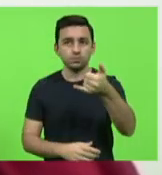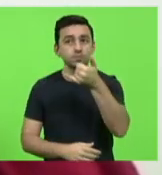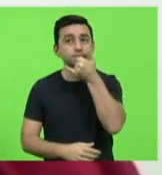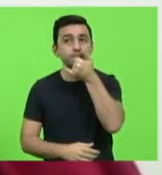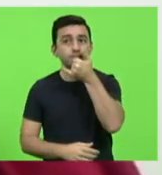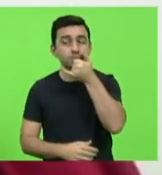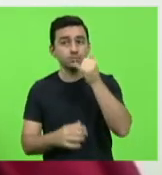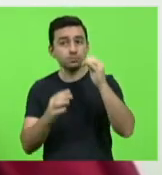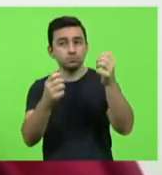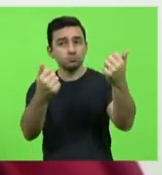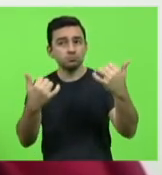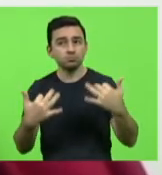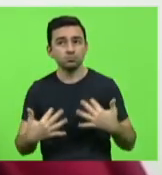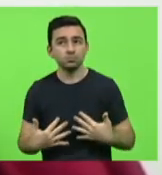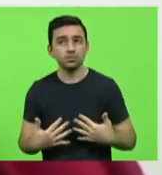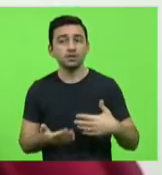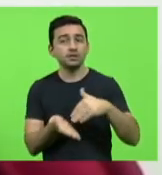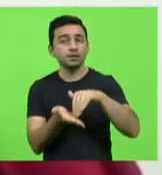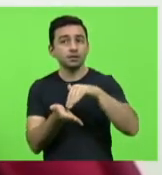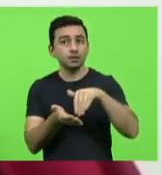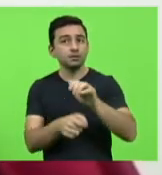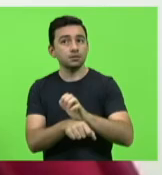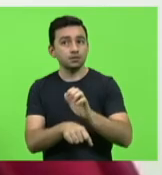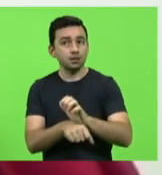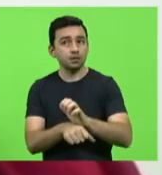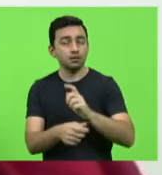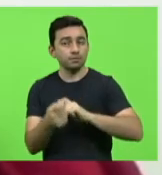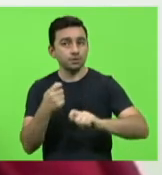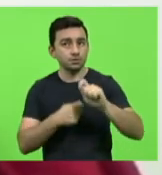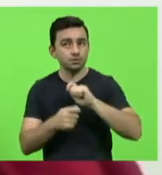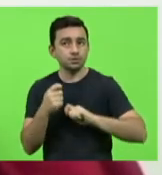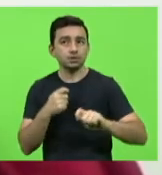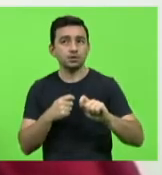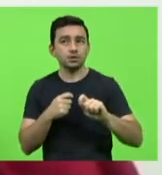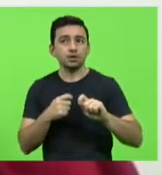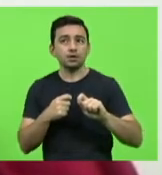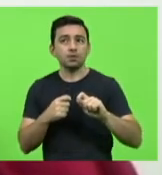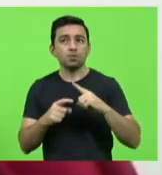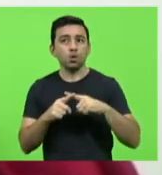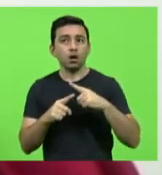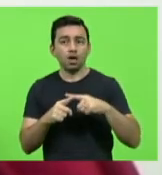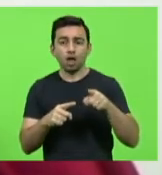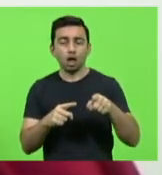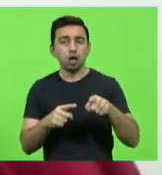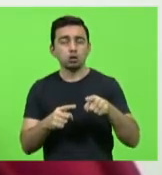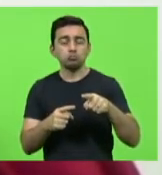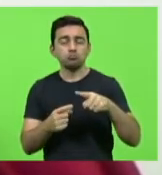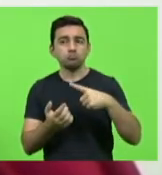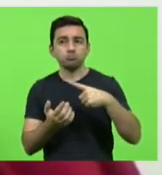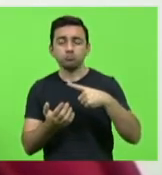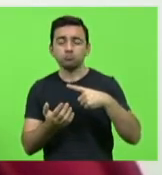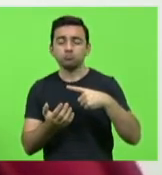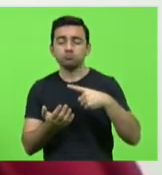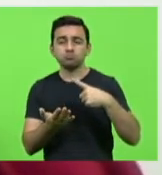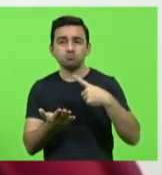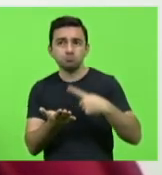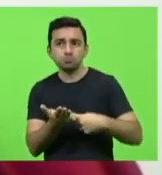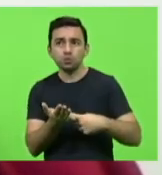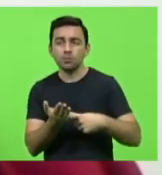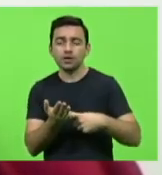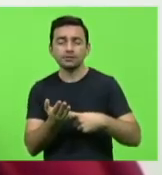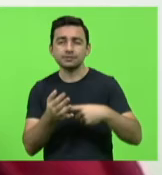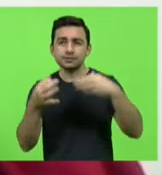apresentada pela Secretaria de Estado da Fazenda por não ter cumprido os 25% de investimentos em